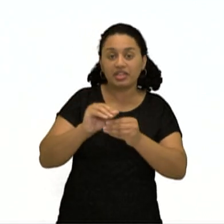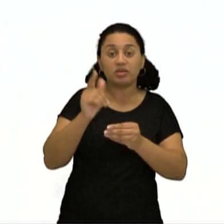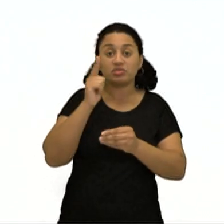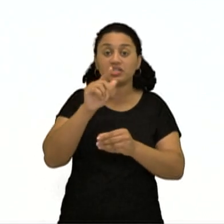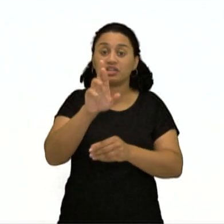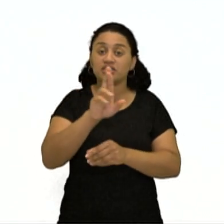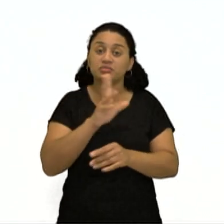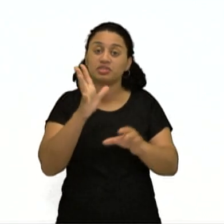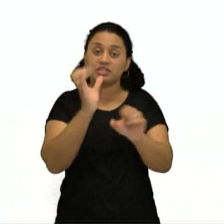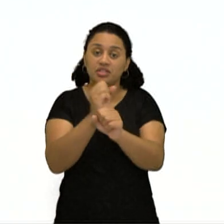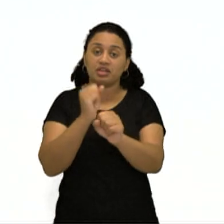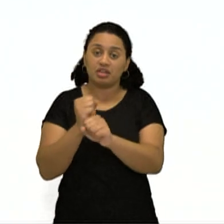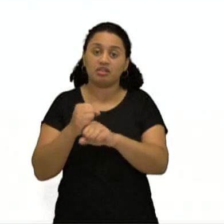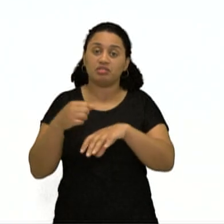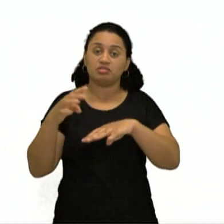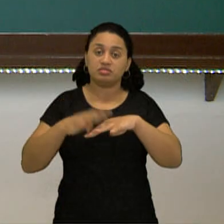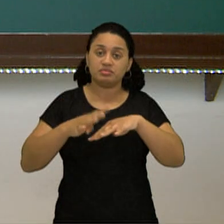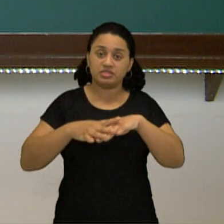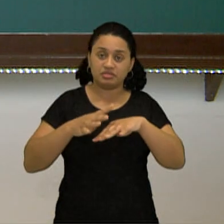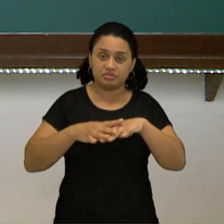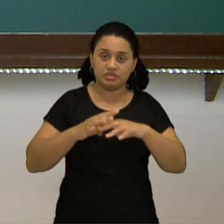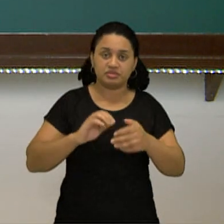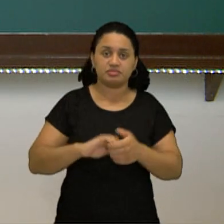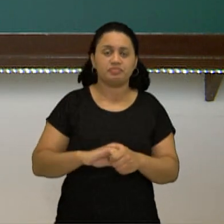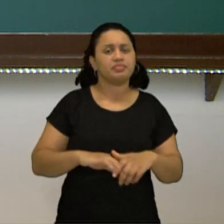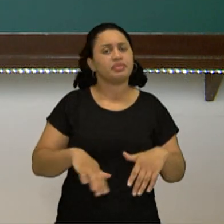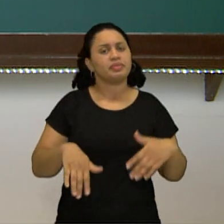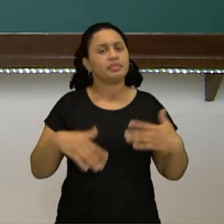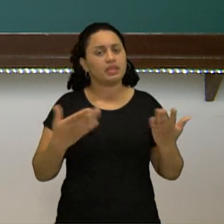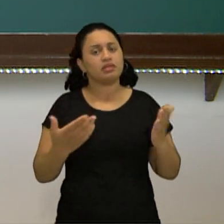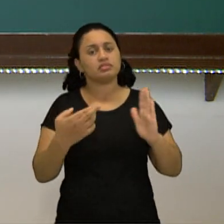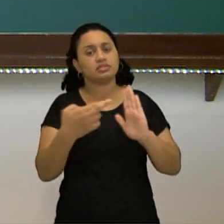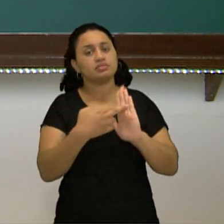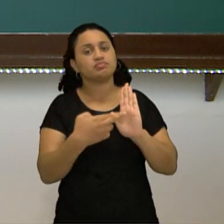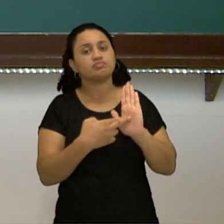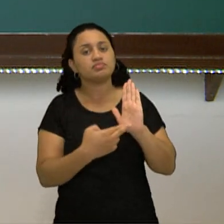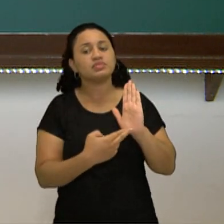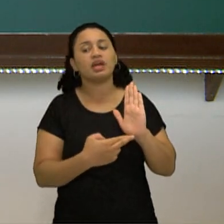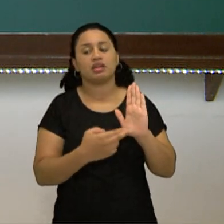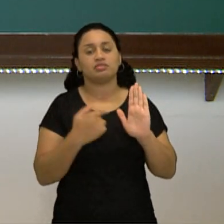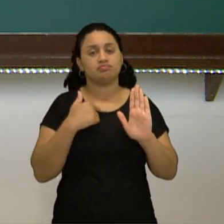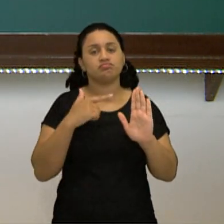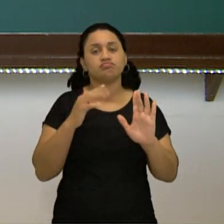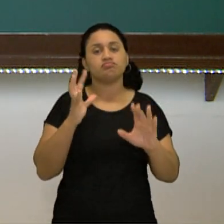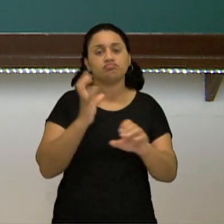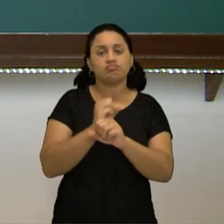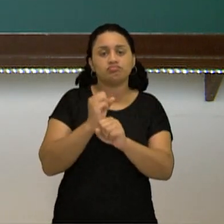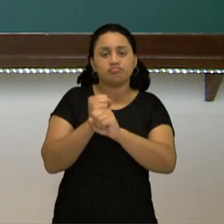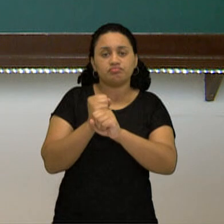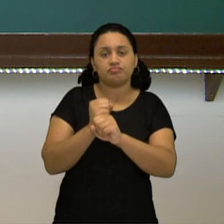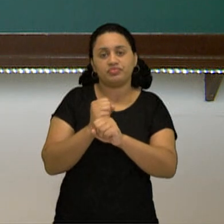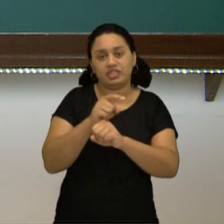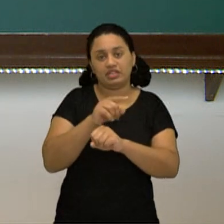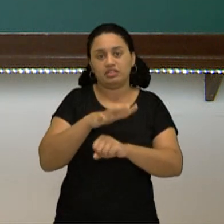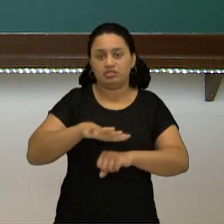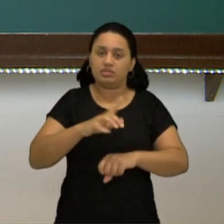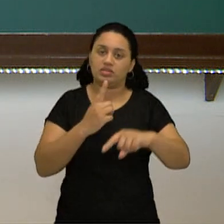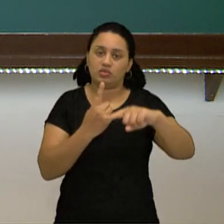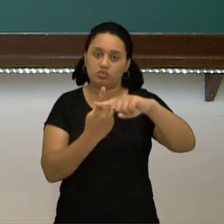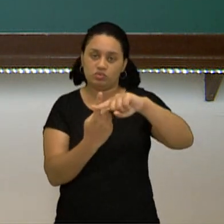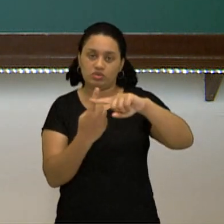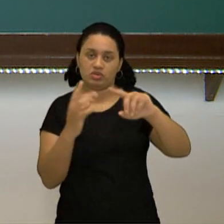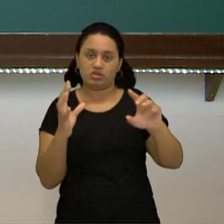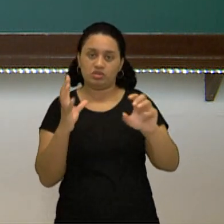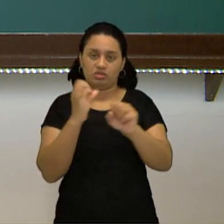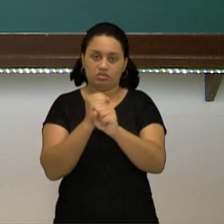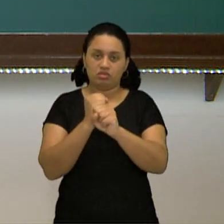matemáticos. Ah, então quer dizer que as propriedades das operações e aqui no caso desse vídeo da